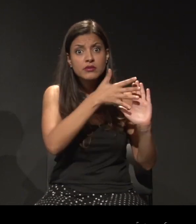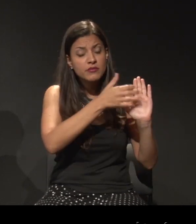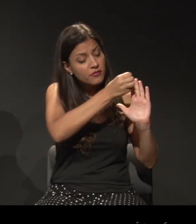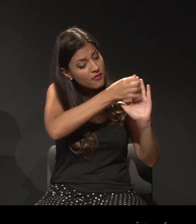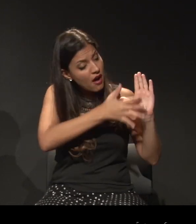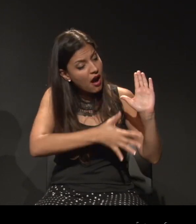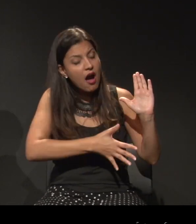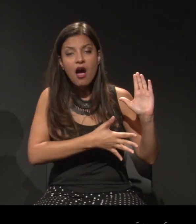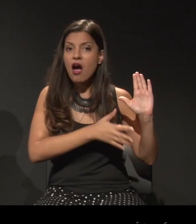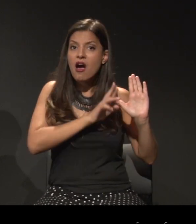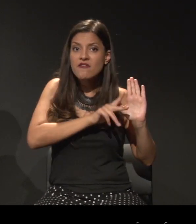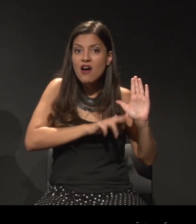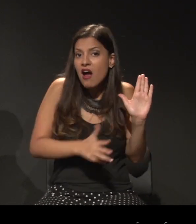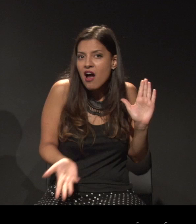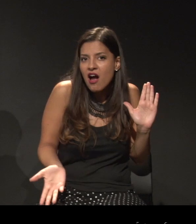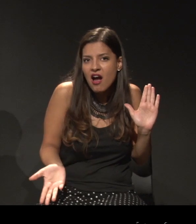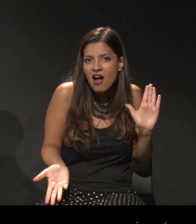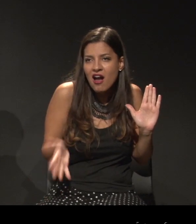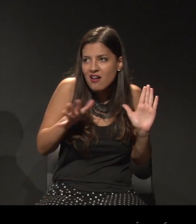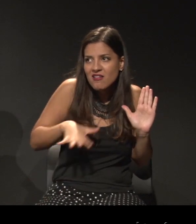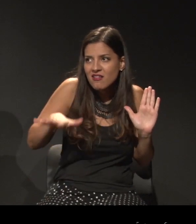nesse espaço cultural, por exemplo.